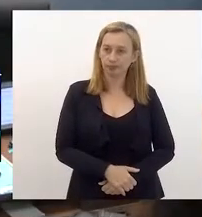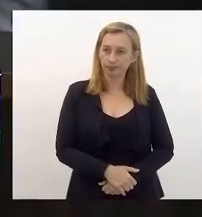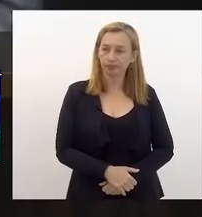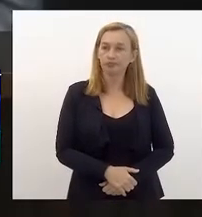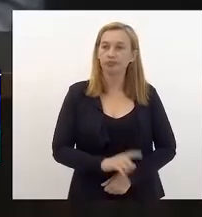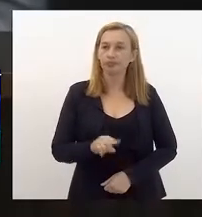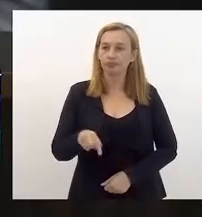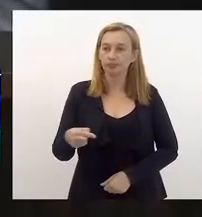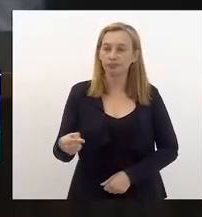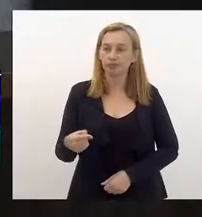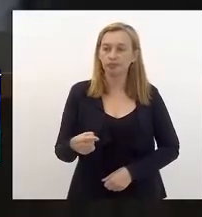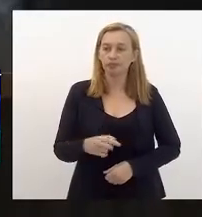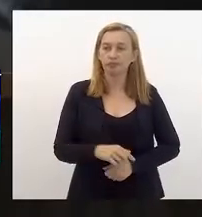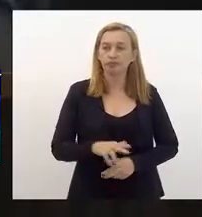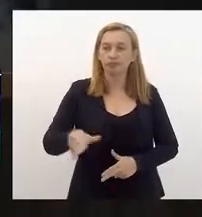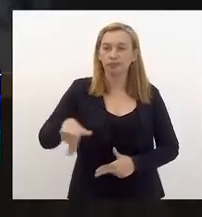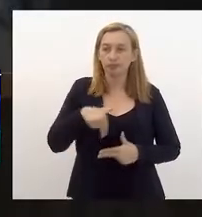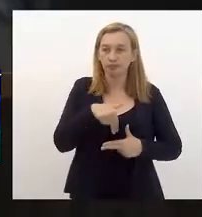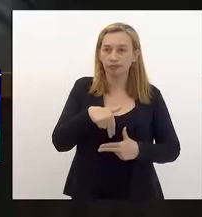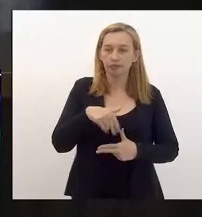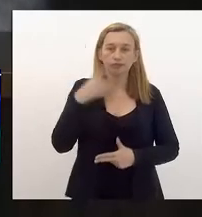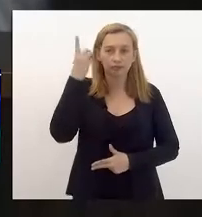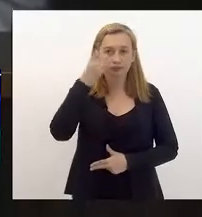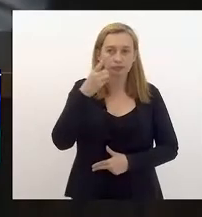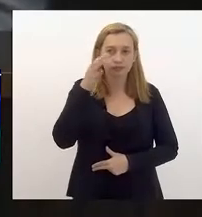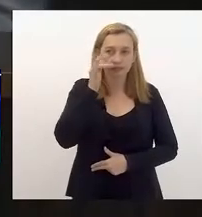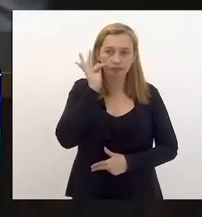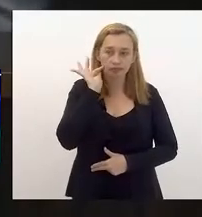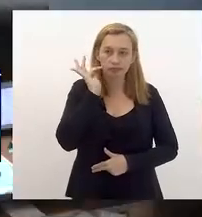Próximo orador, escrito no nome do deputado Flávio Serafine.